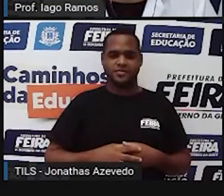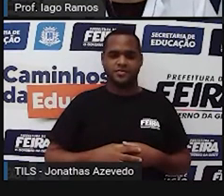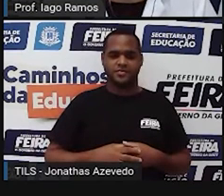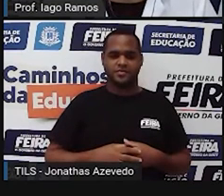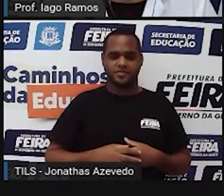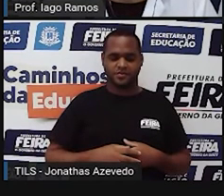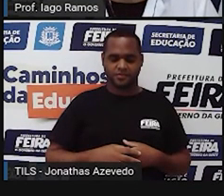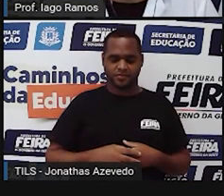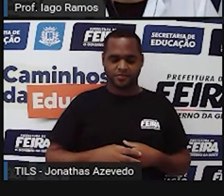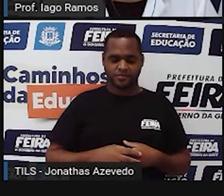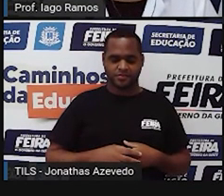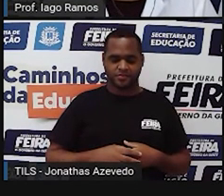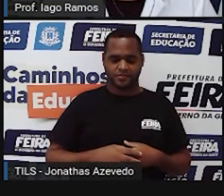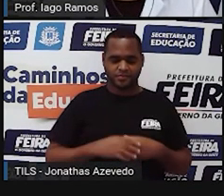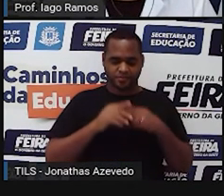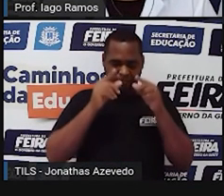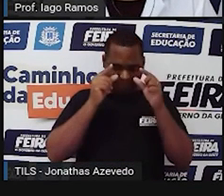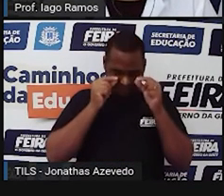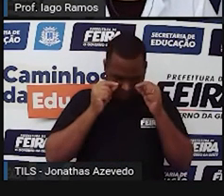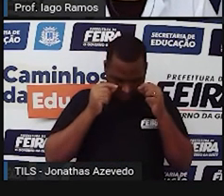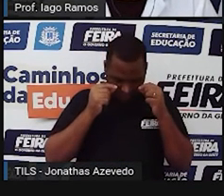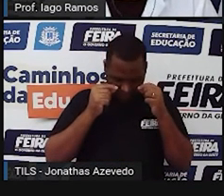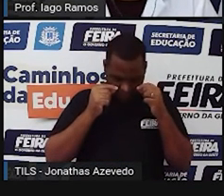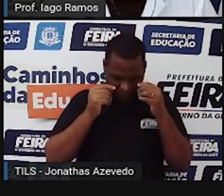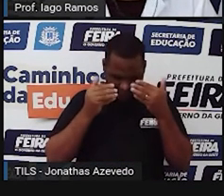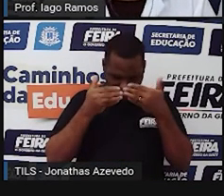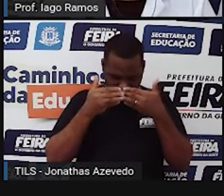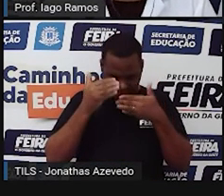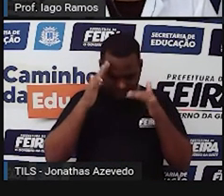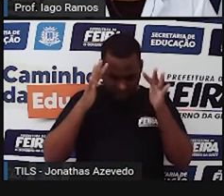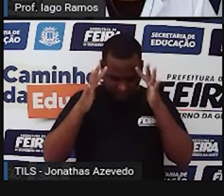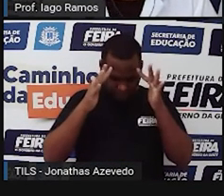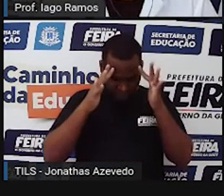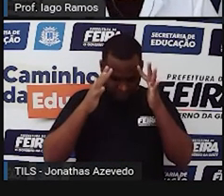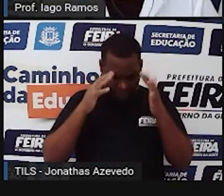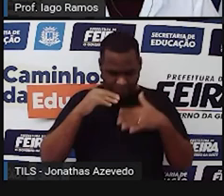Isso aí. Fecha os olhinhos também para ajudar na concentração.